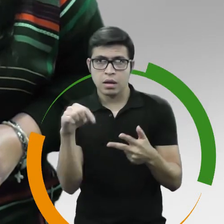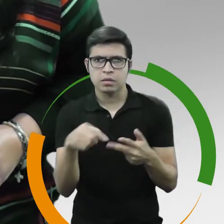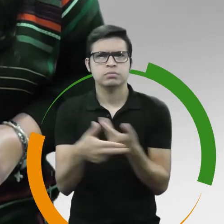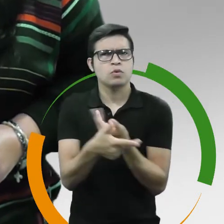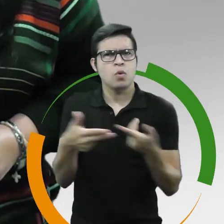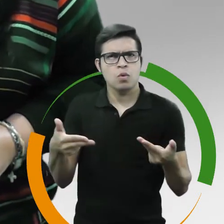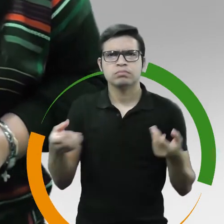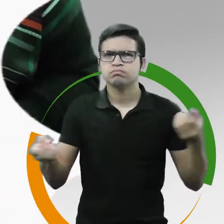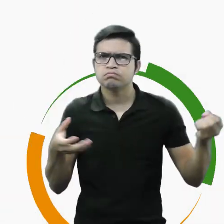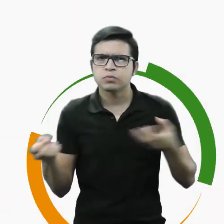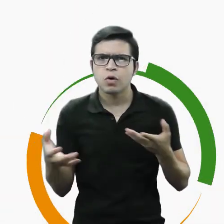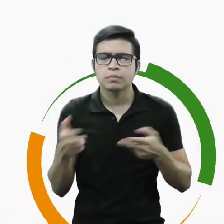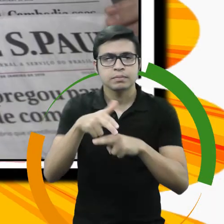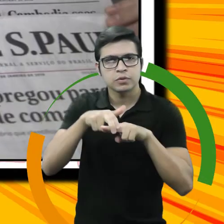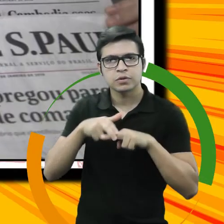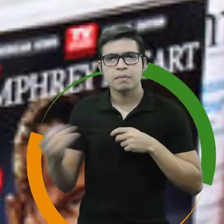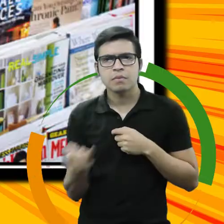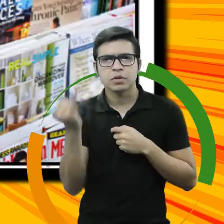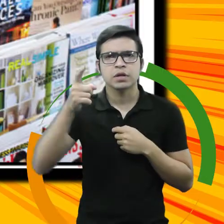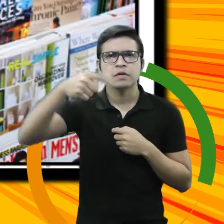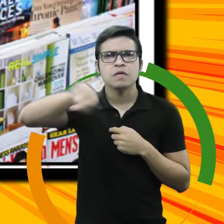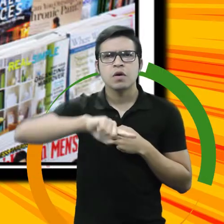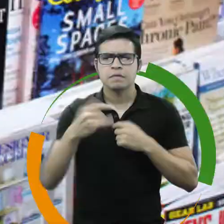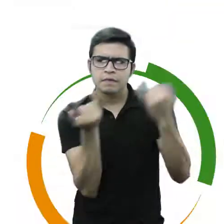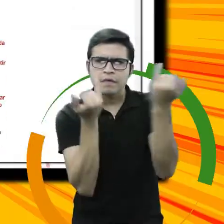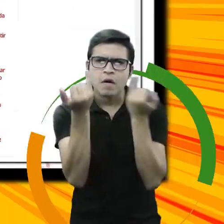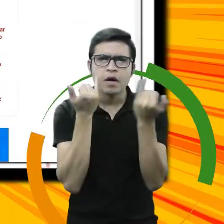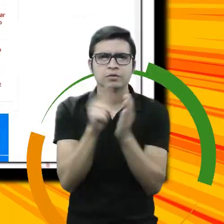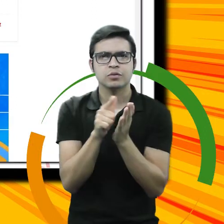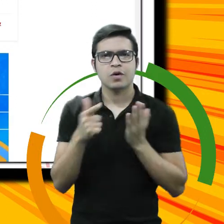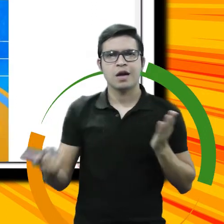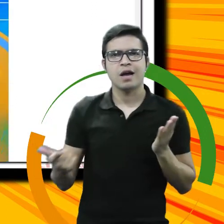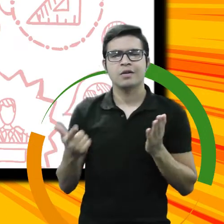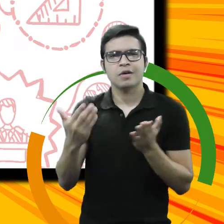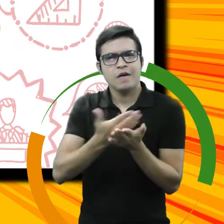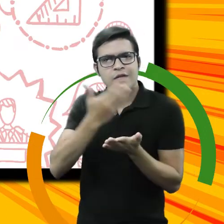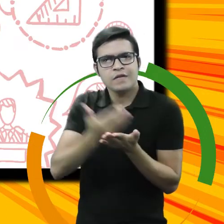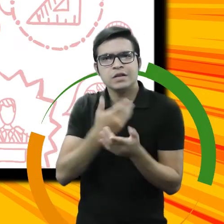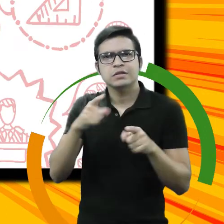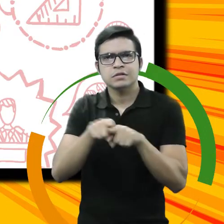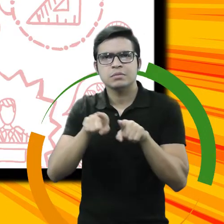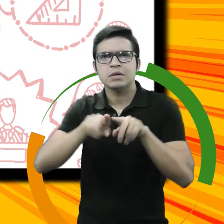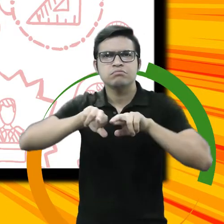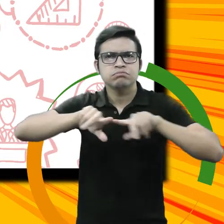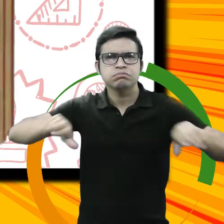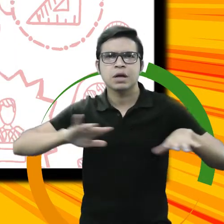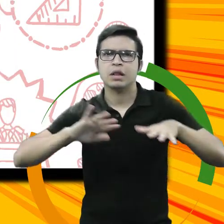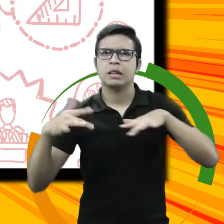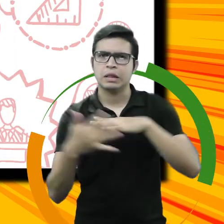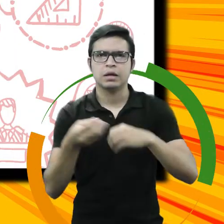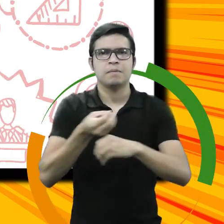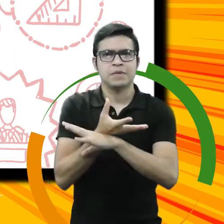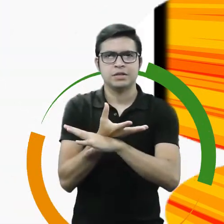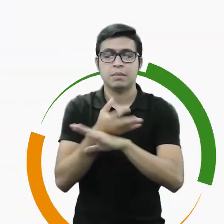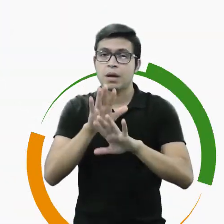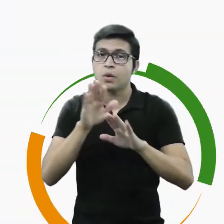Por isso, não deixe de dar uma olhadinha em jornais, revistas e portais de notícias. Porém, tenha muito cuidado com as fake